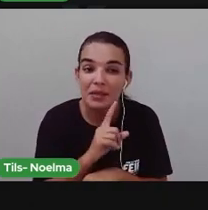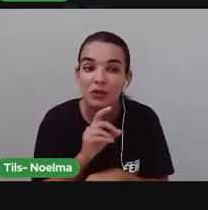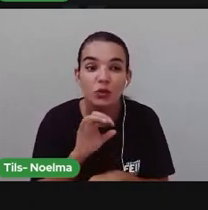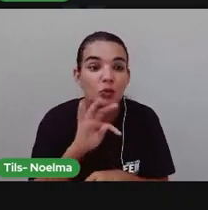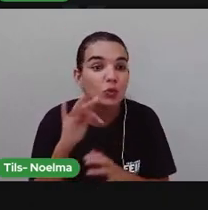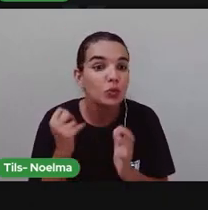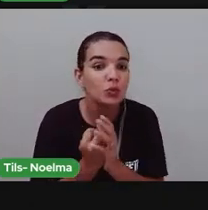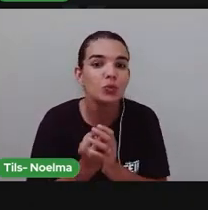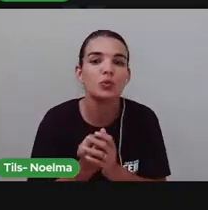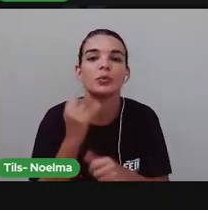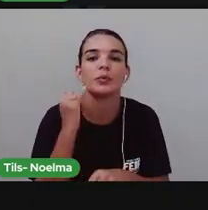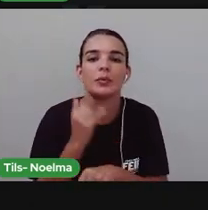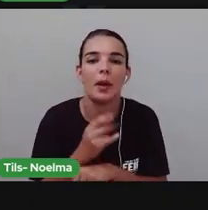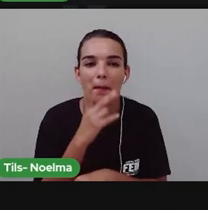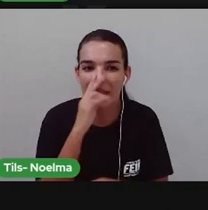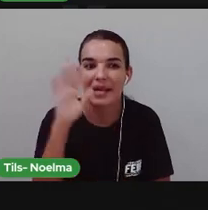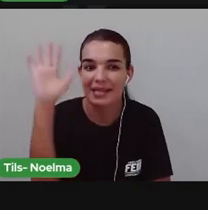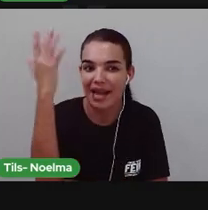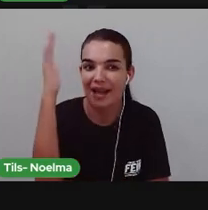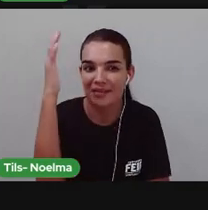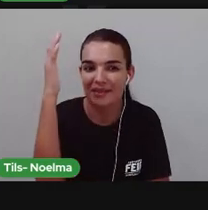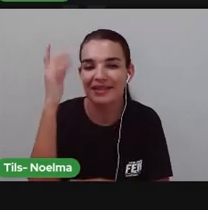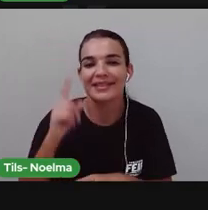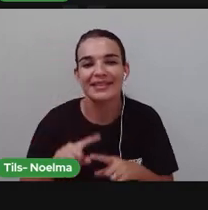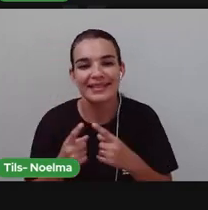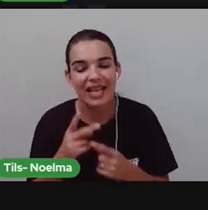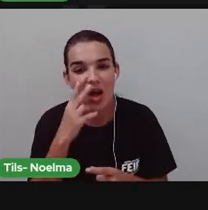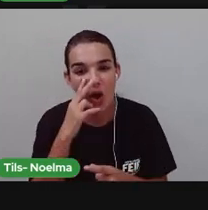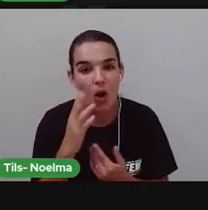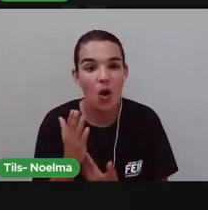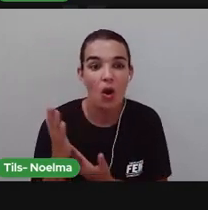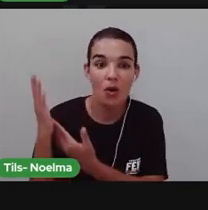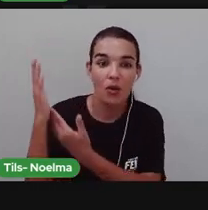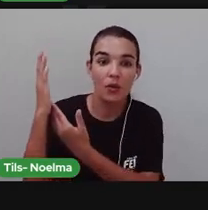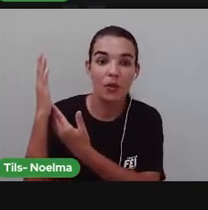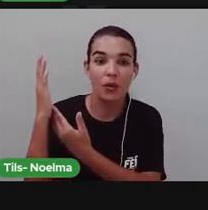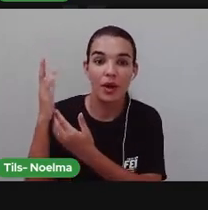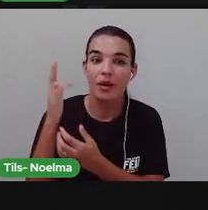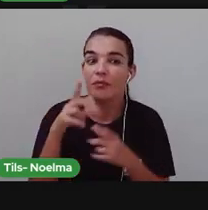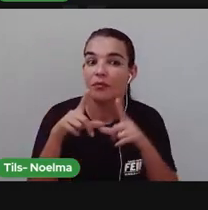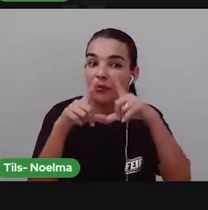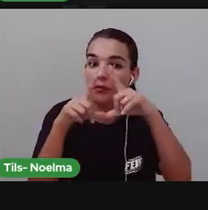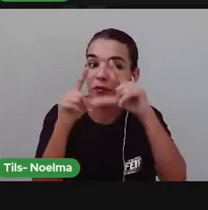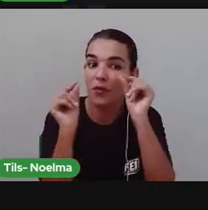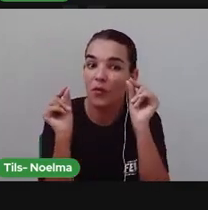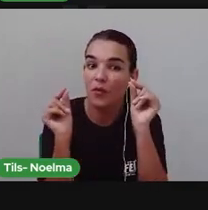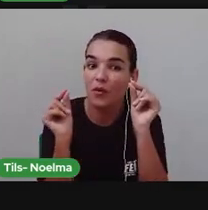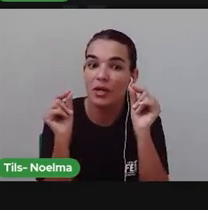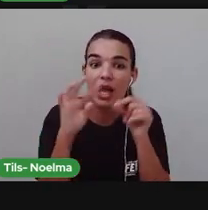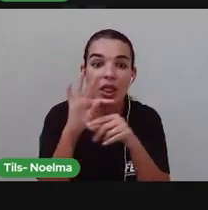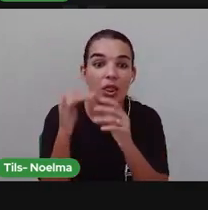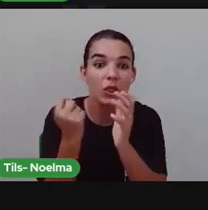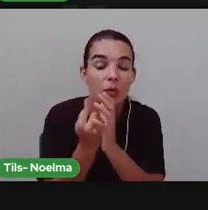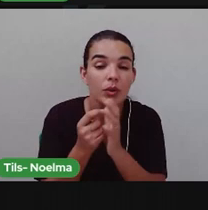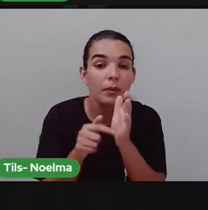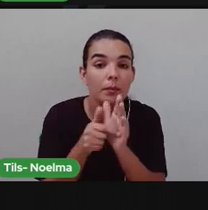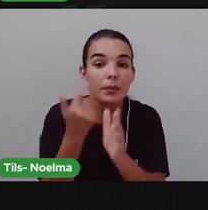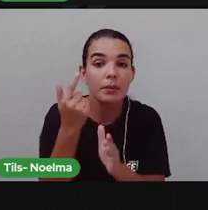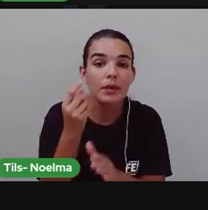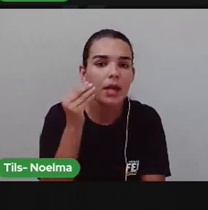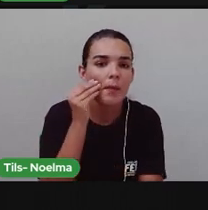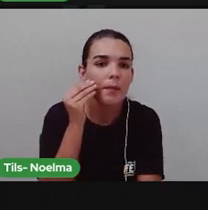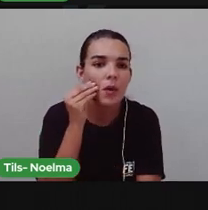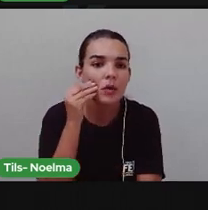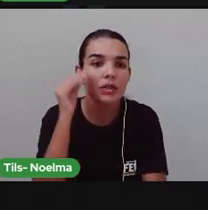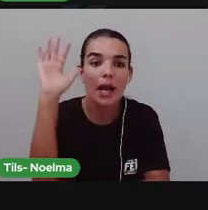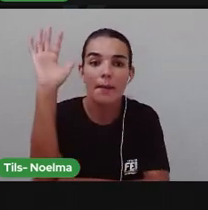No acervo De plantas Ainda tem Pinha pré-histórica Folhas Galhos E os primeiros Registros